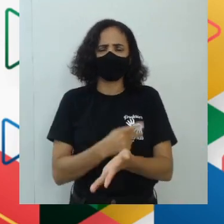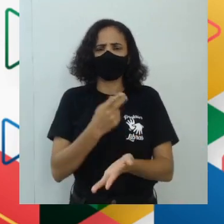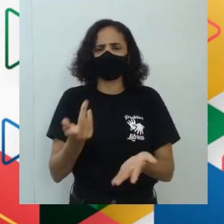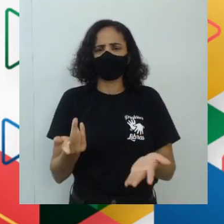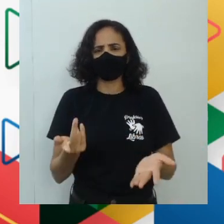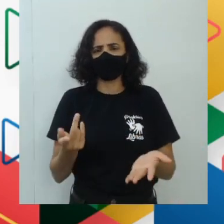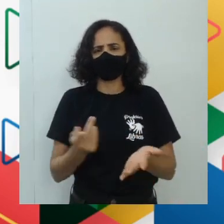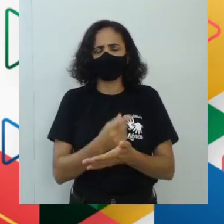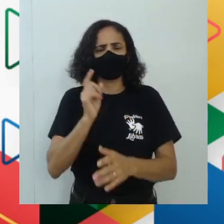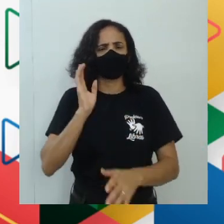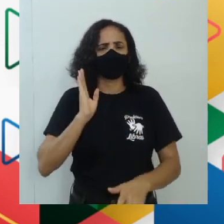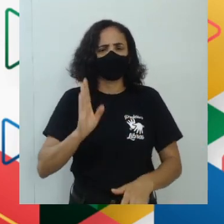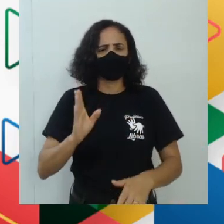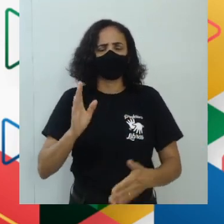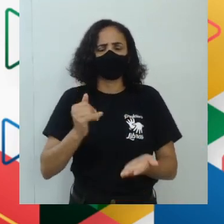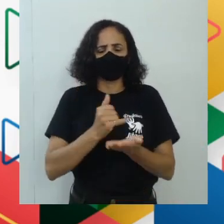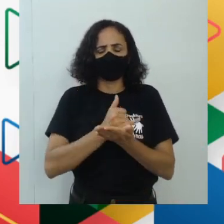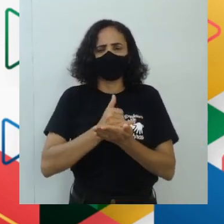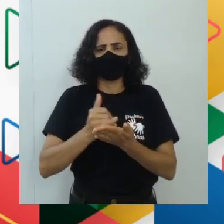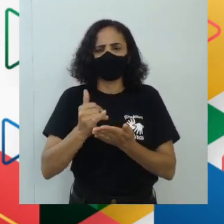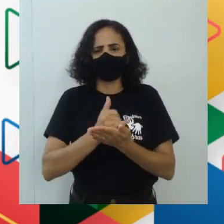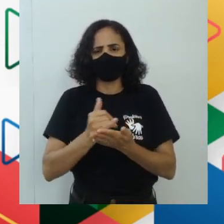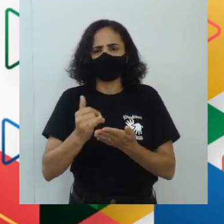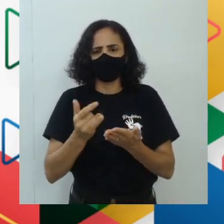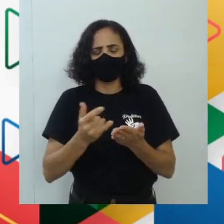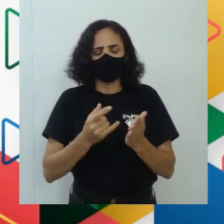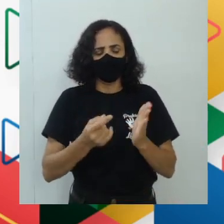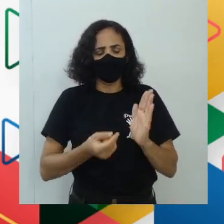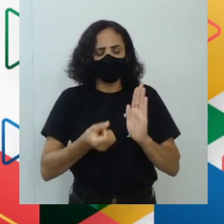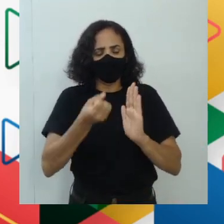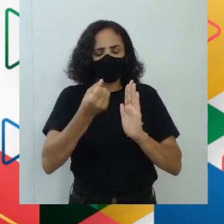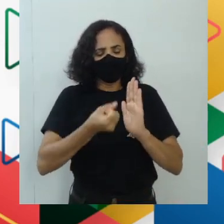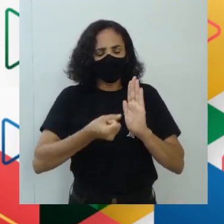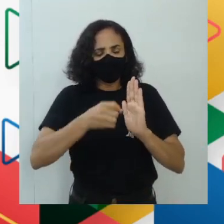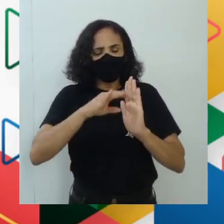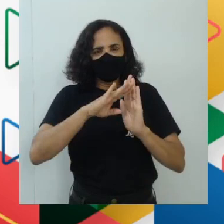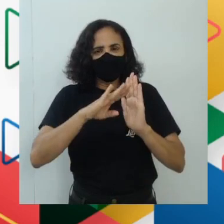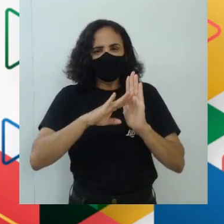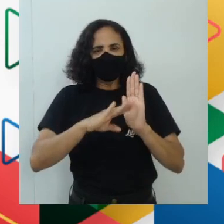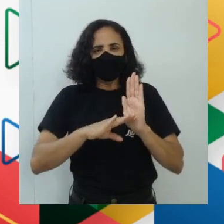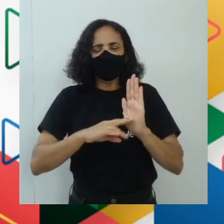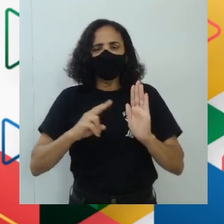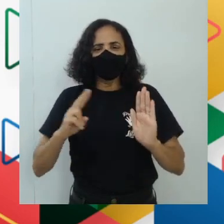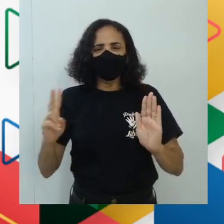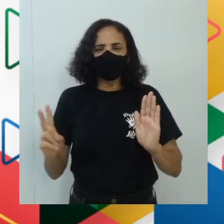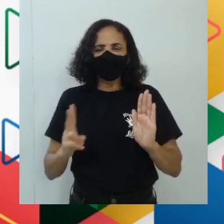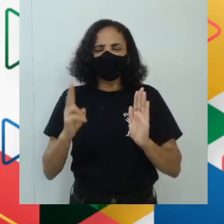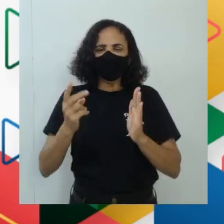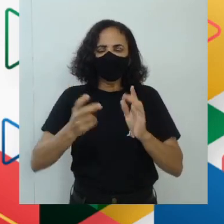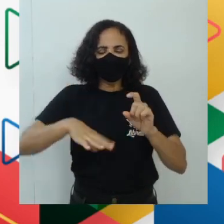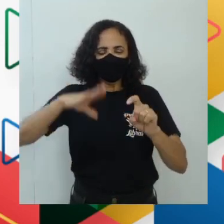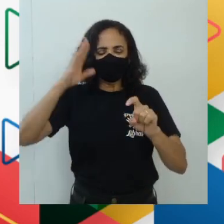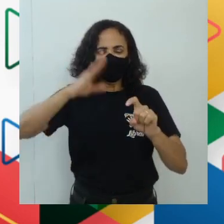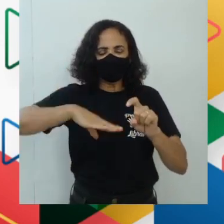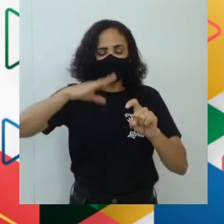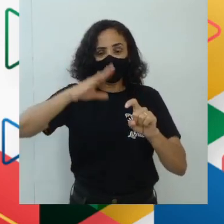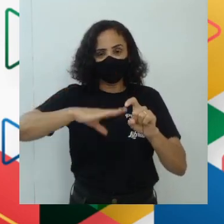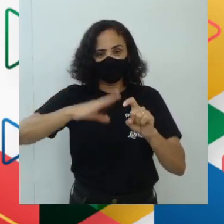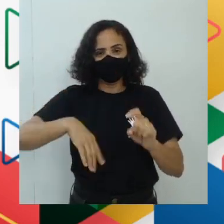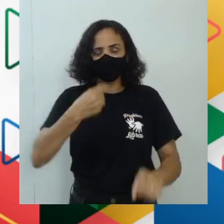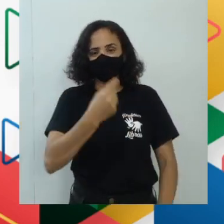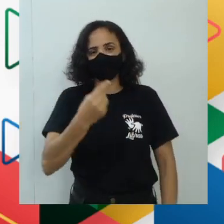Porque lá em cima, no enunciado, diz que vamos ressaltar o valor do pensamento mitológico para